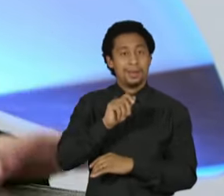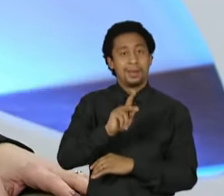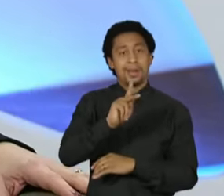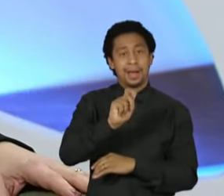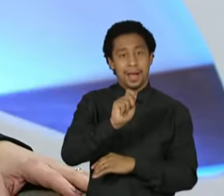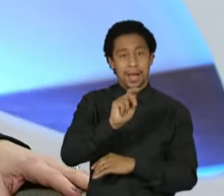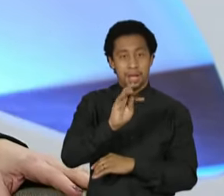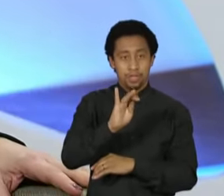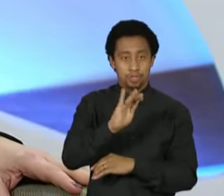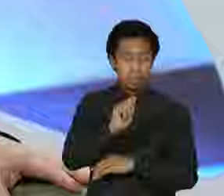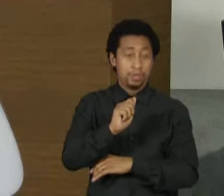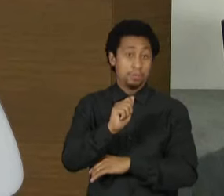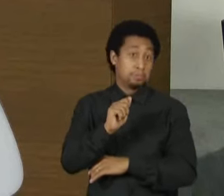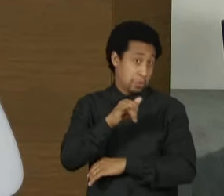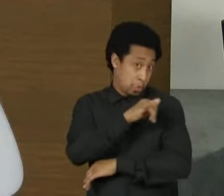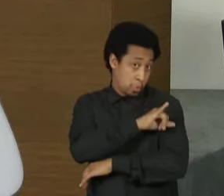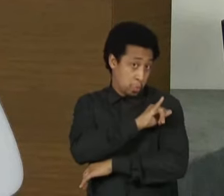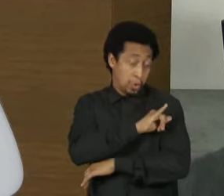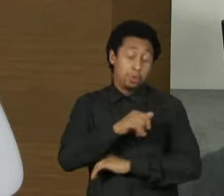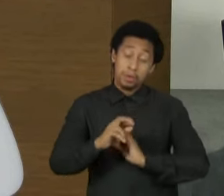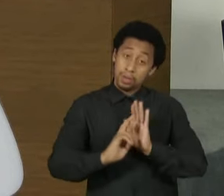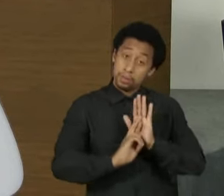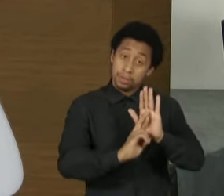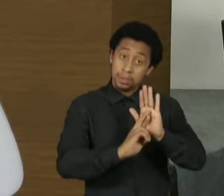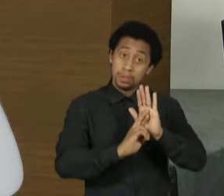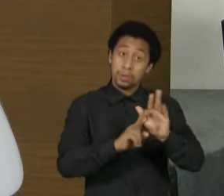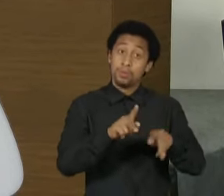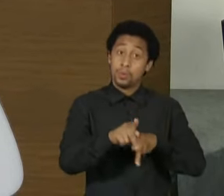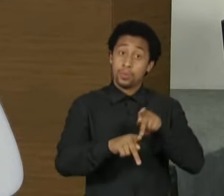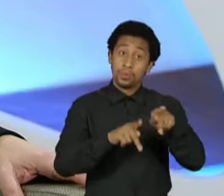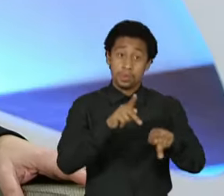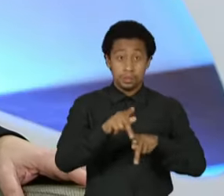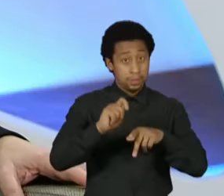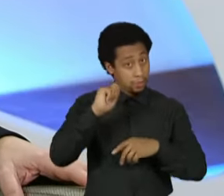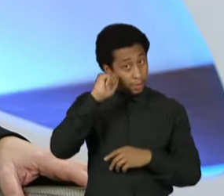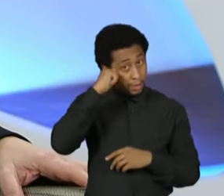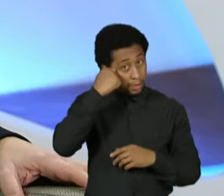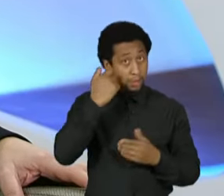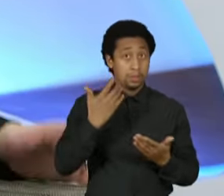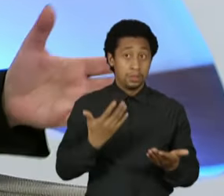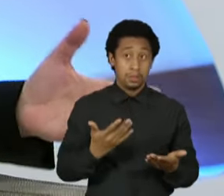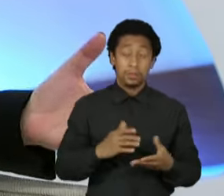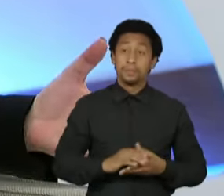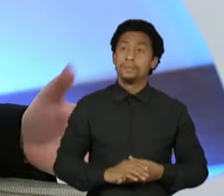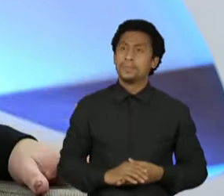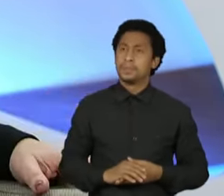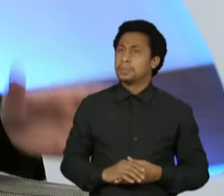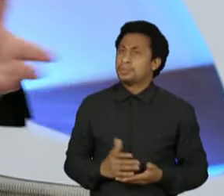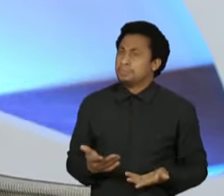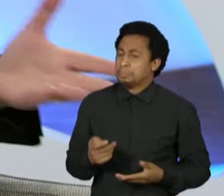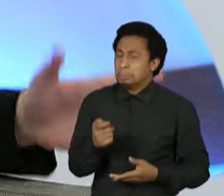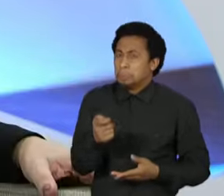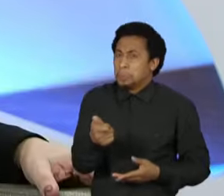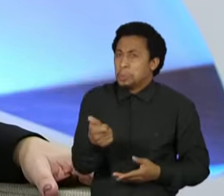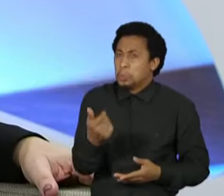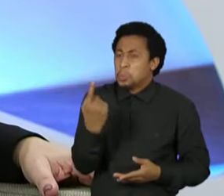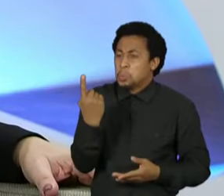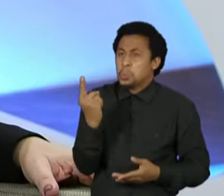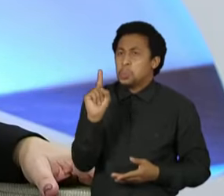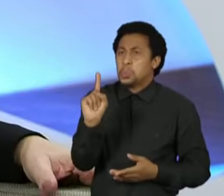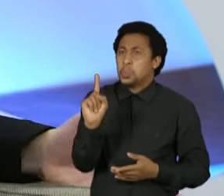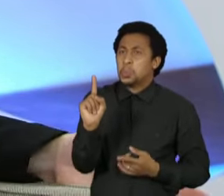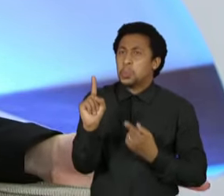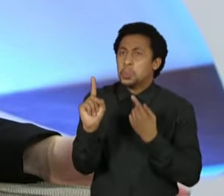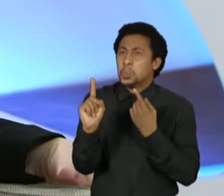representando, sim, a população negra, enfim. estava... né? Ainda é bastante pouca. Ah, sim. São poucas